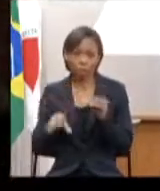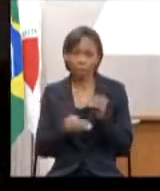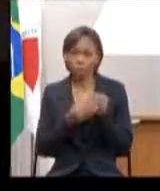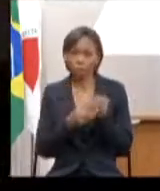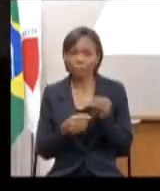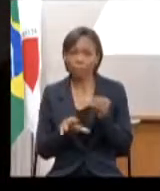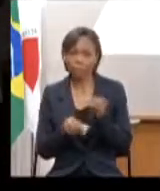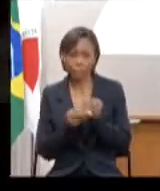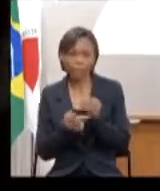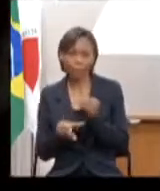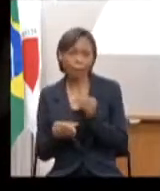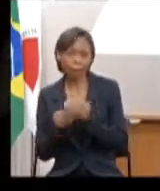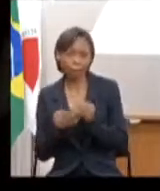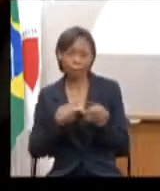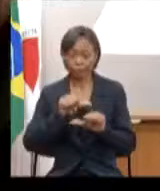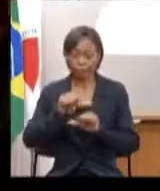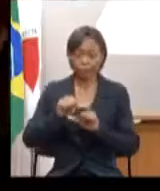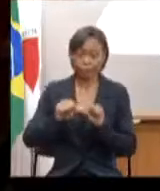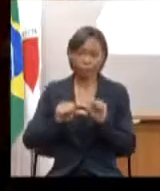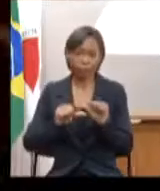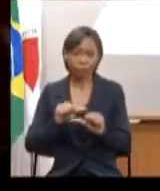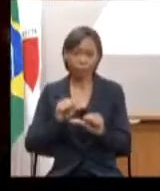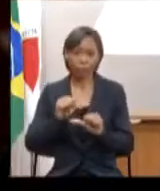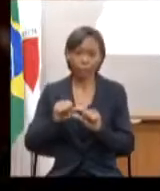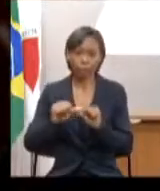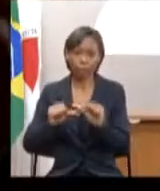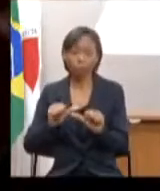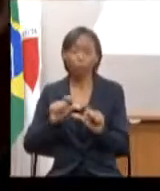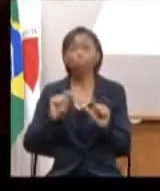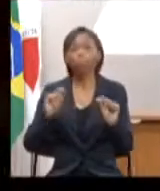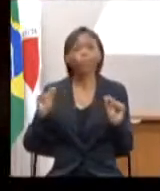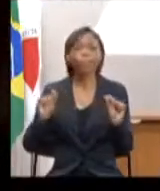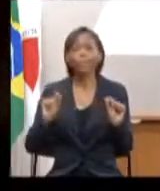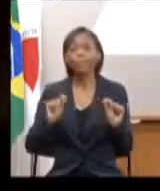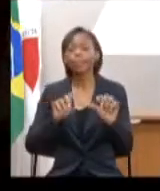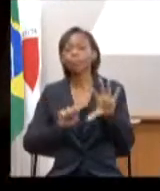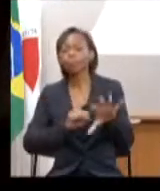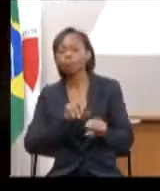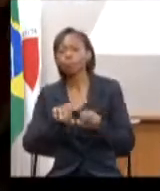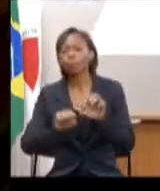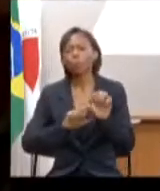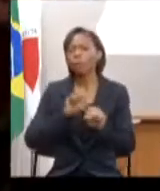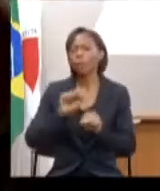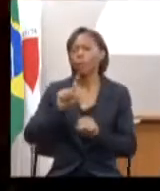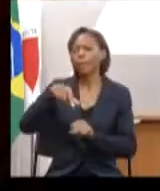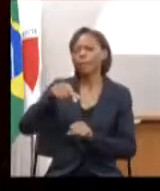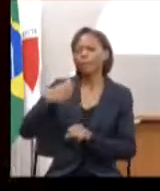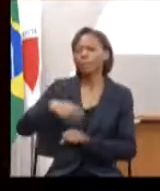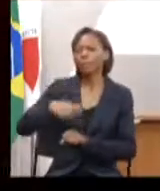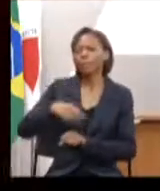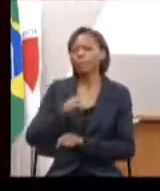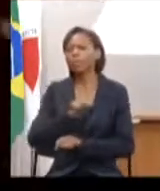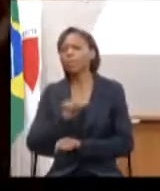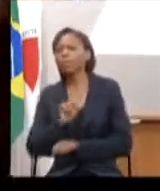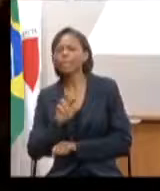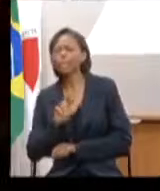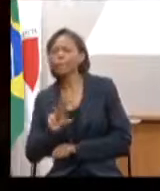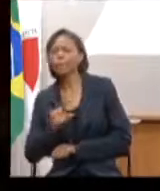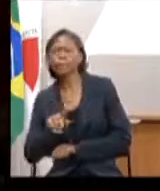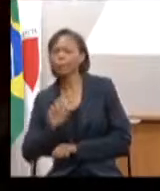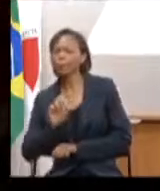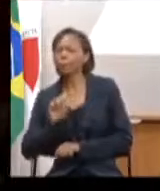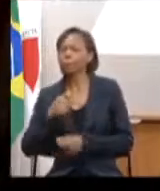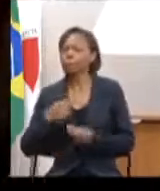alterações, saber aquilo que é necessário, aquilo que não é, onde tivesse dúvida, procurasse Secretaria, como não